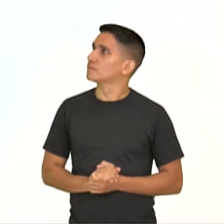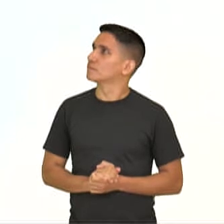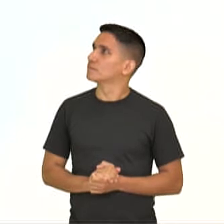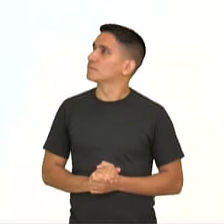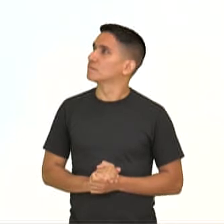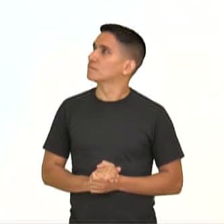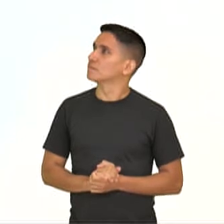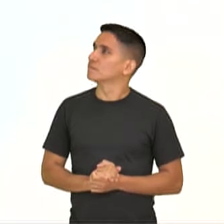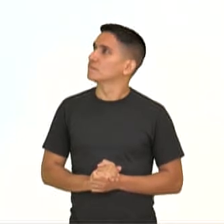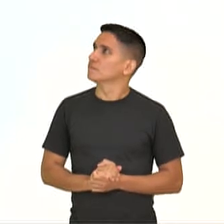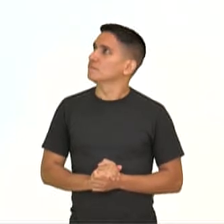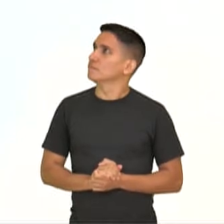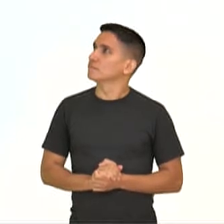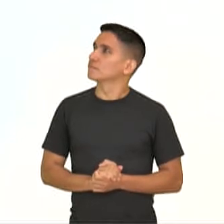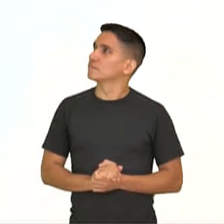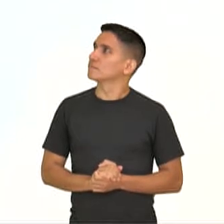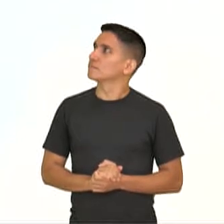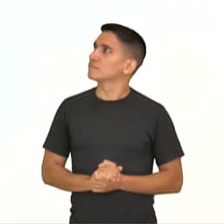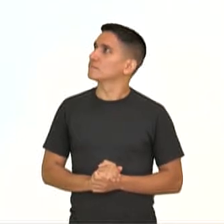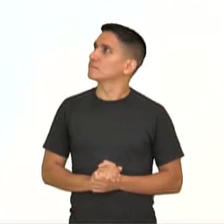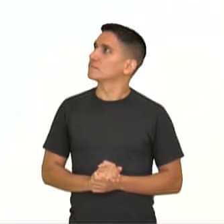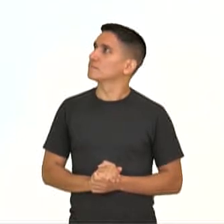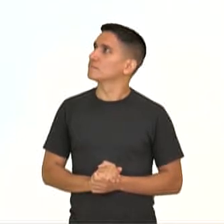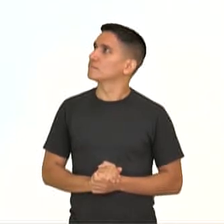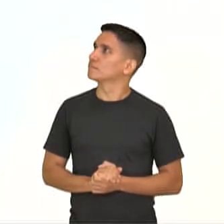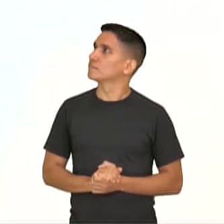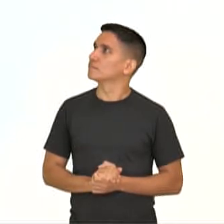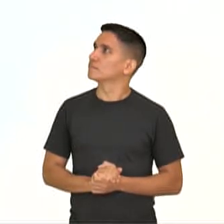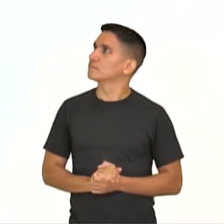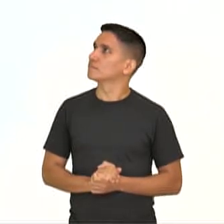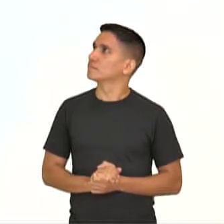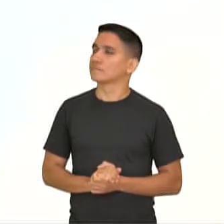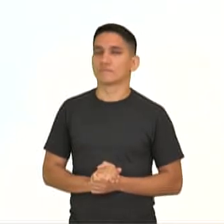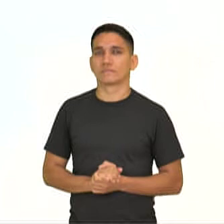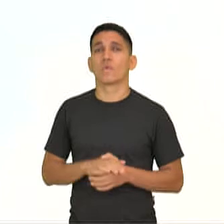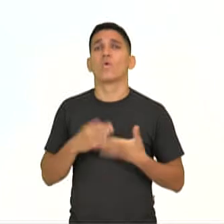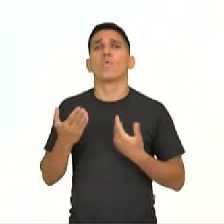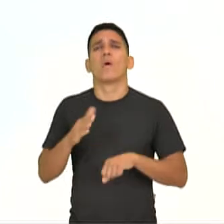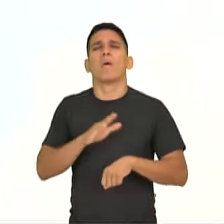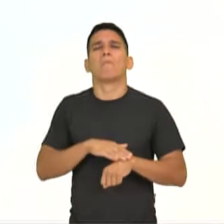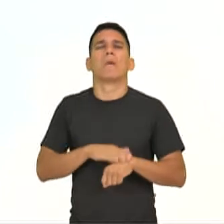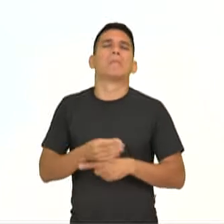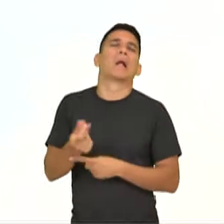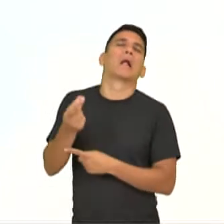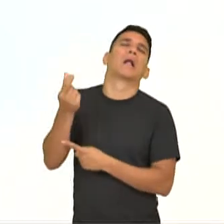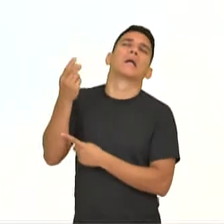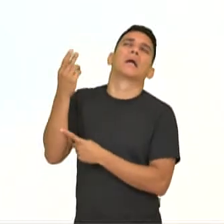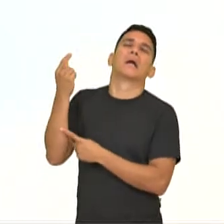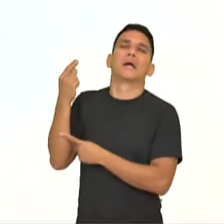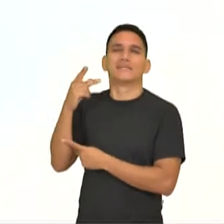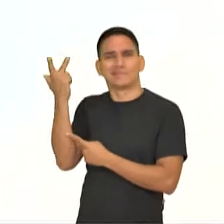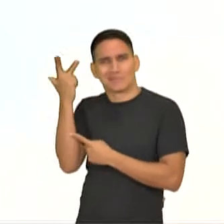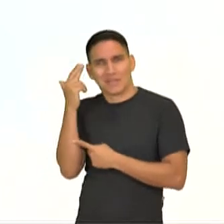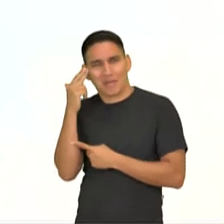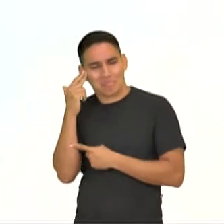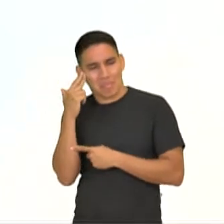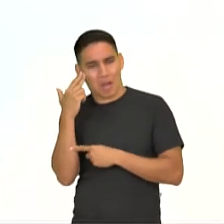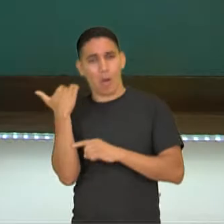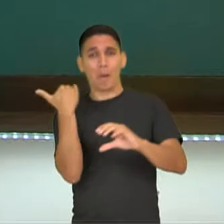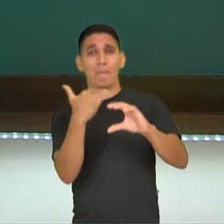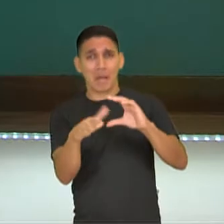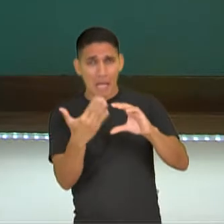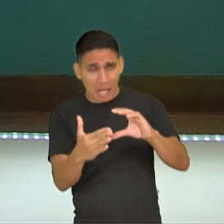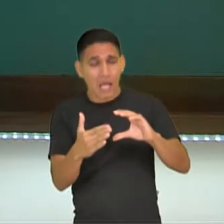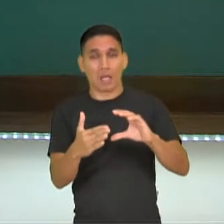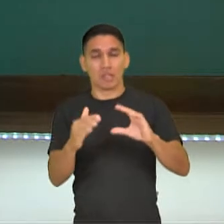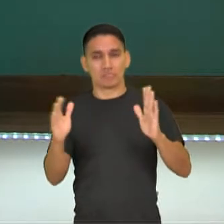e lo extraordinário montar-se um blog? Que tempos aqueles que o normal era tener um e-mail e o extraordinário montar-se